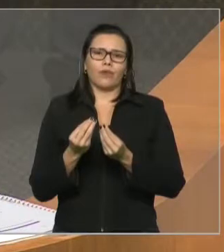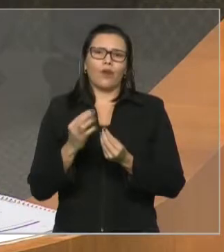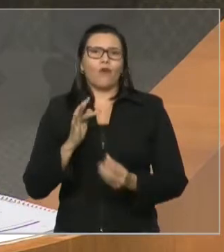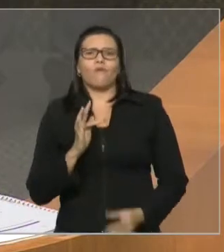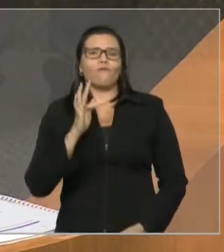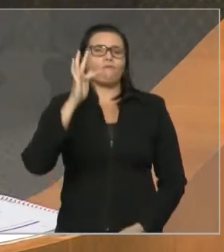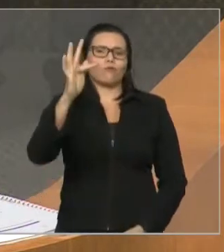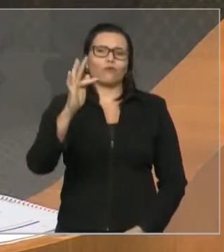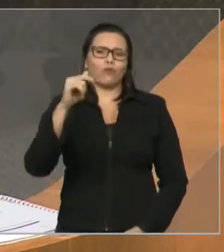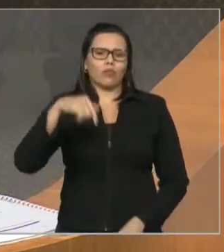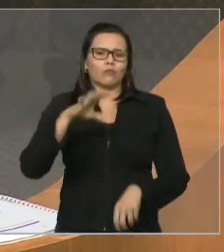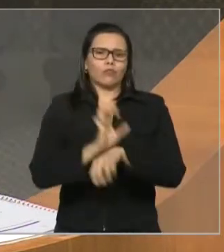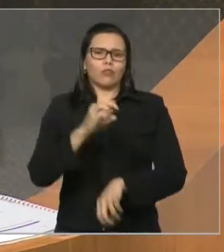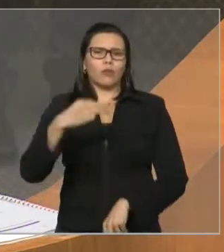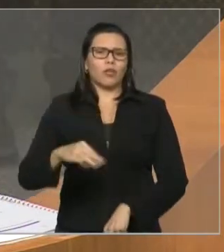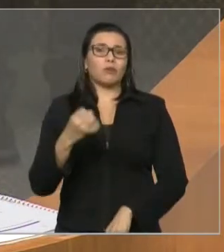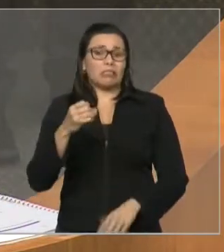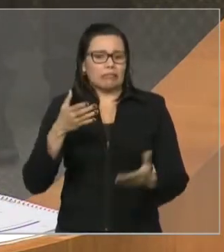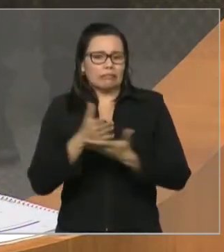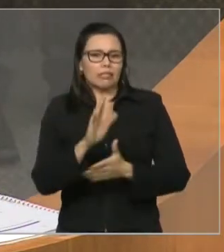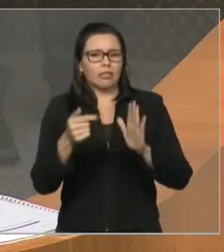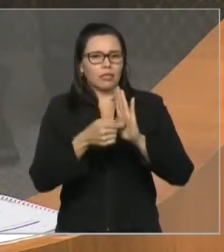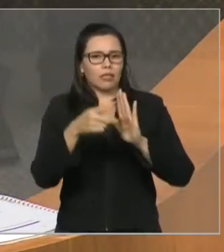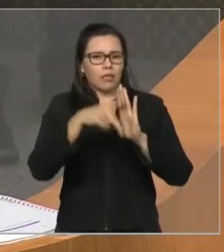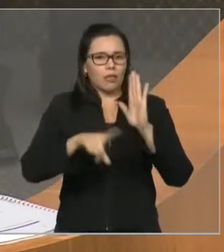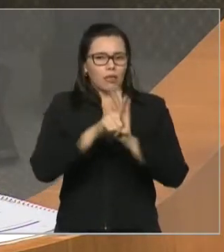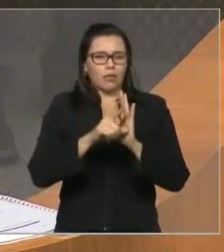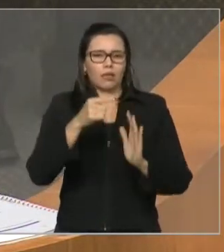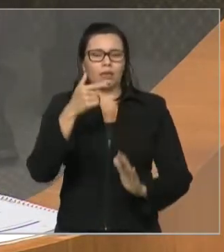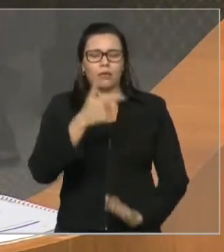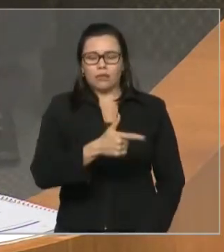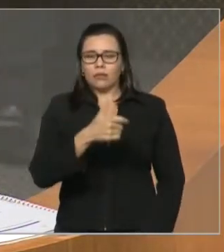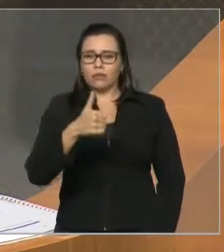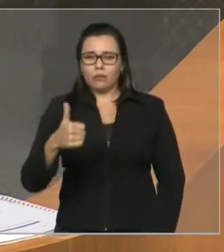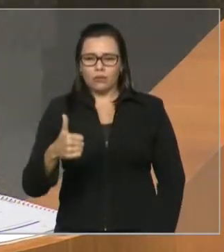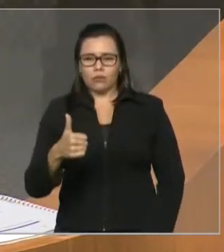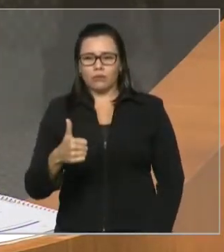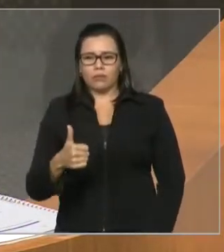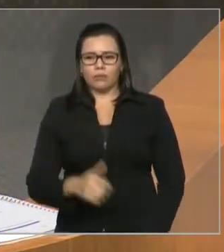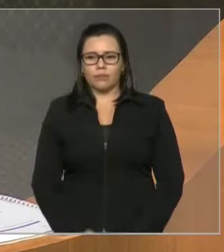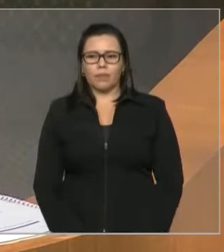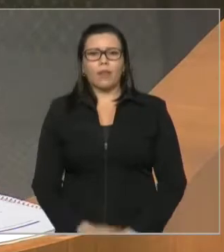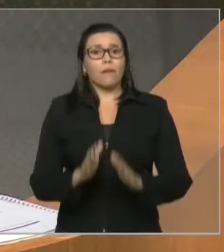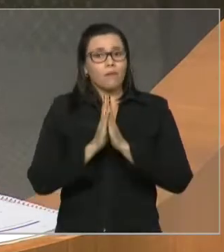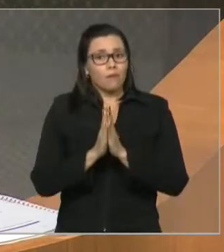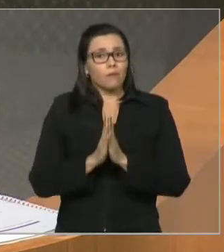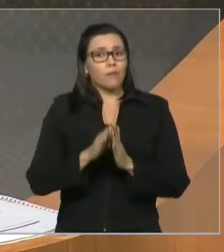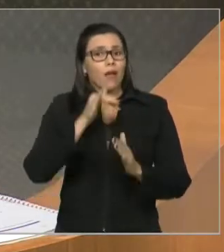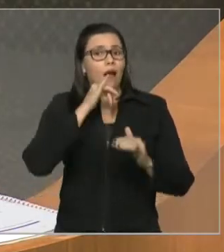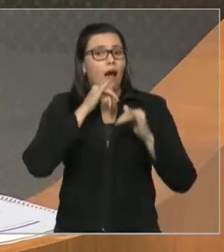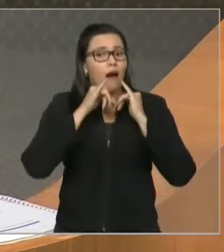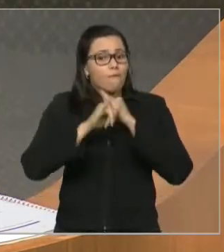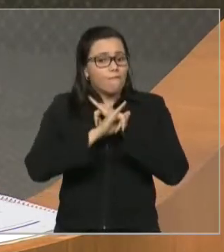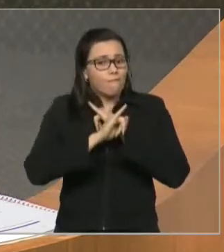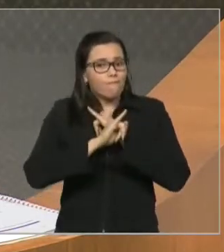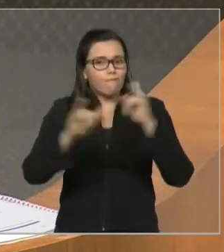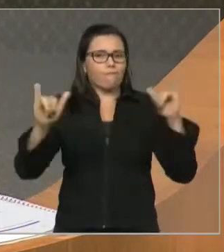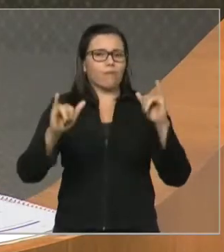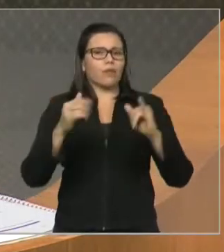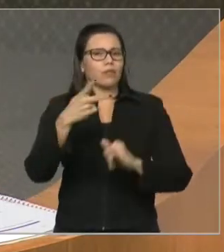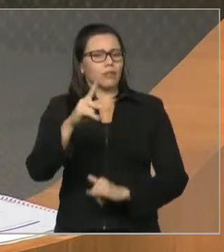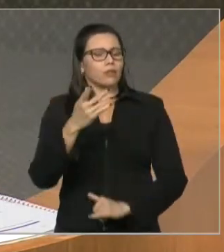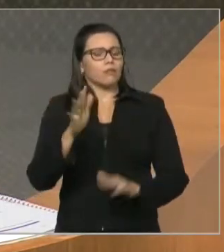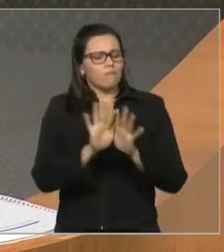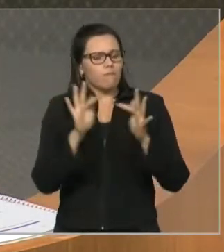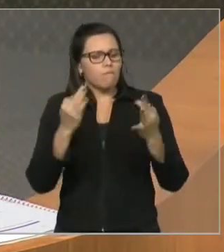Gente, e posso aguardar uma coisa para vocês. Avisem aos seus familiares, avisem os amigos, e a vocês